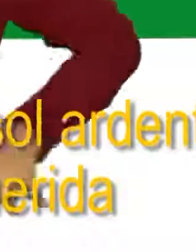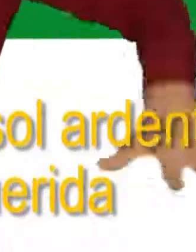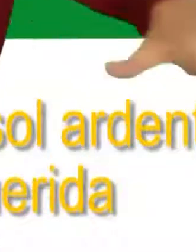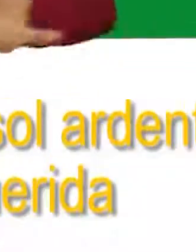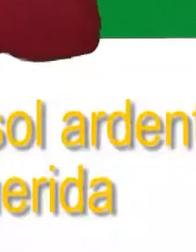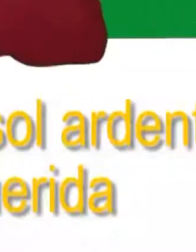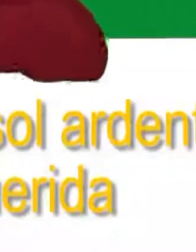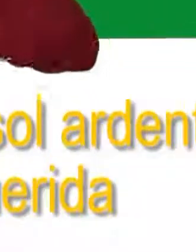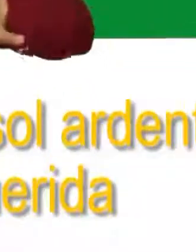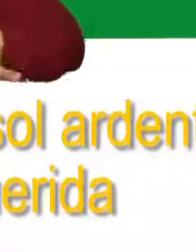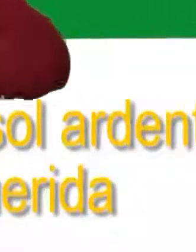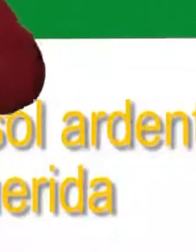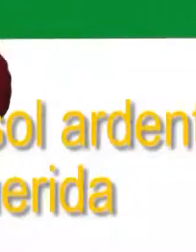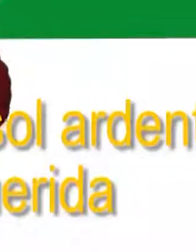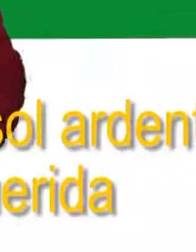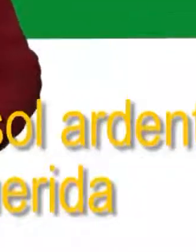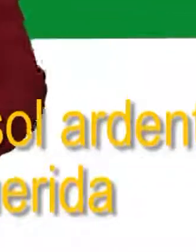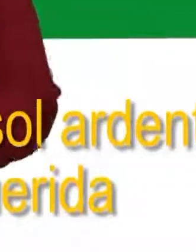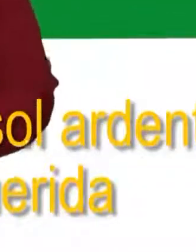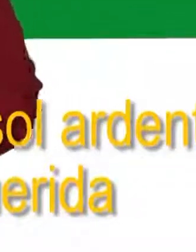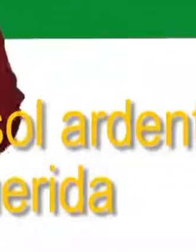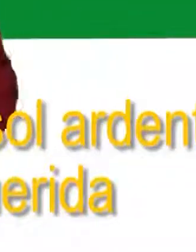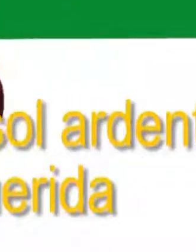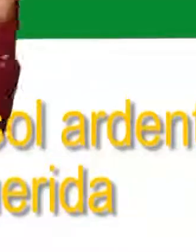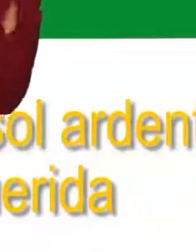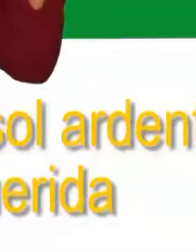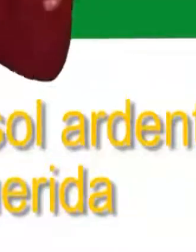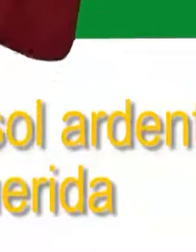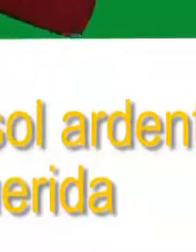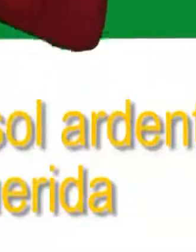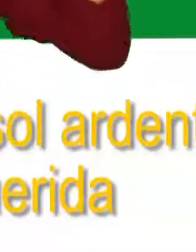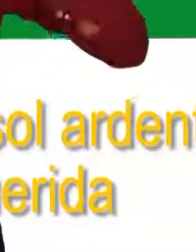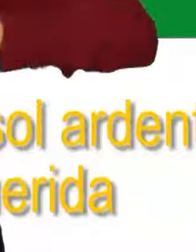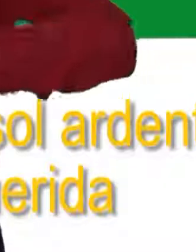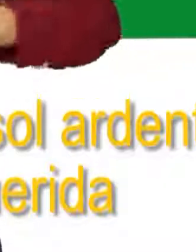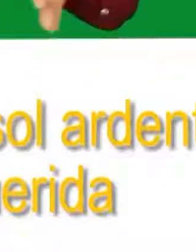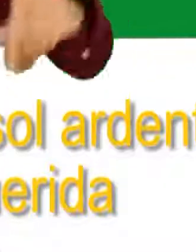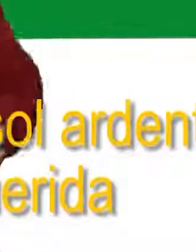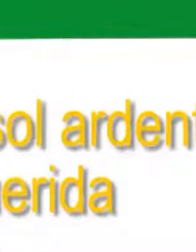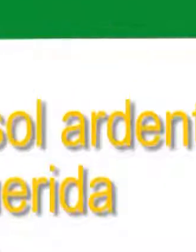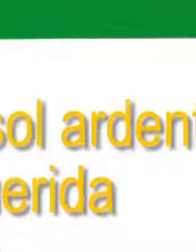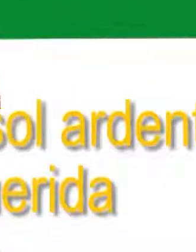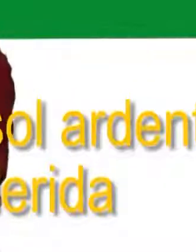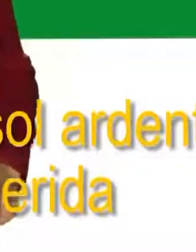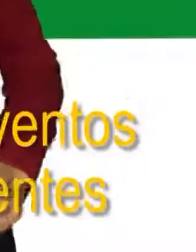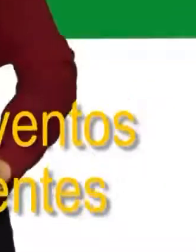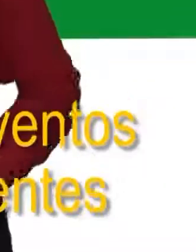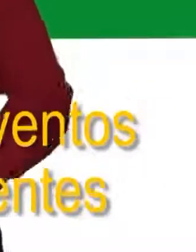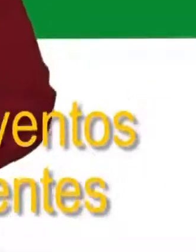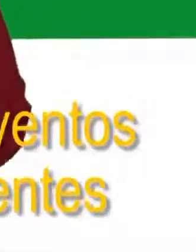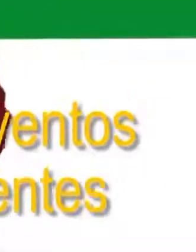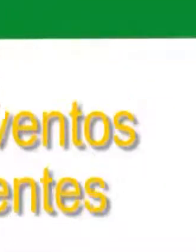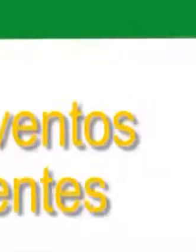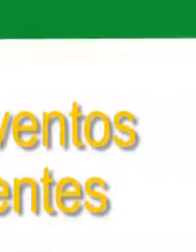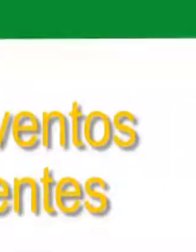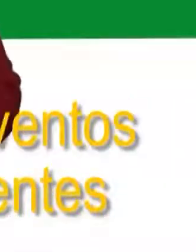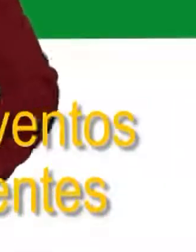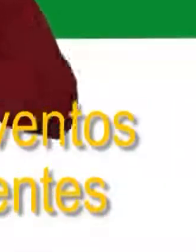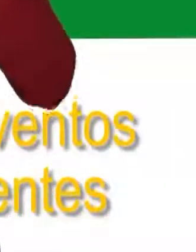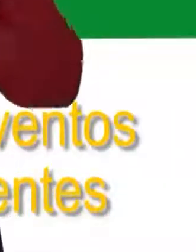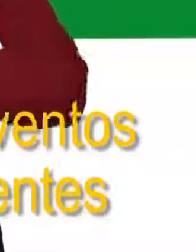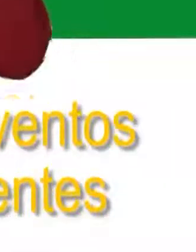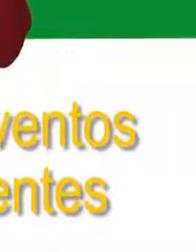vinhais, como só a mente, brindam a pátria querida. Onde os